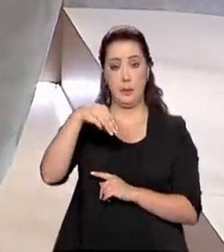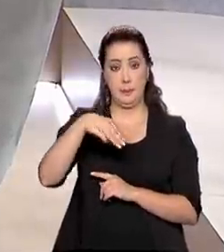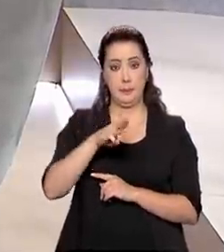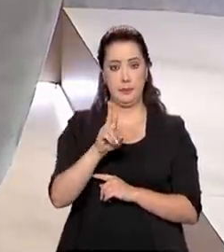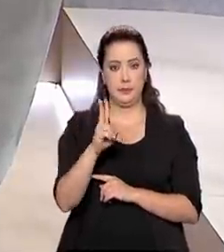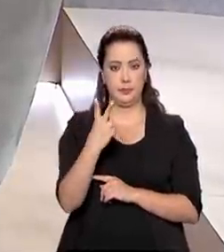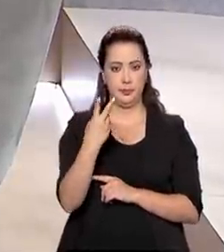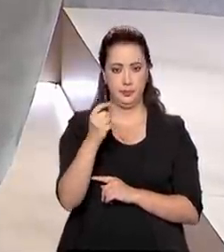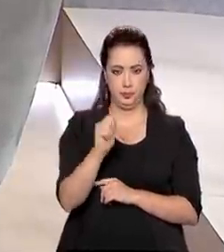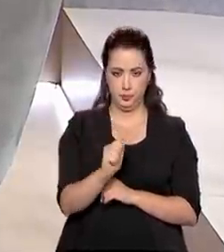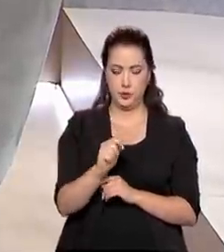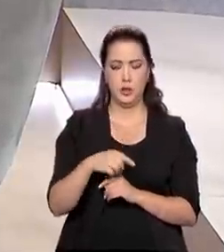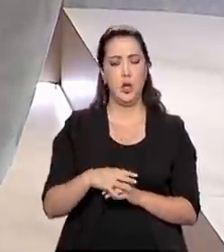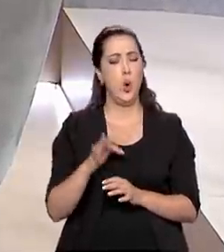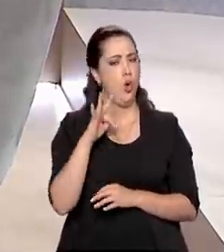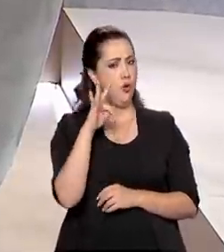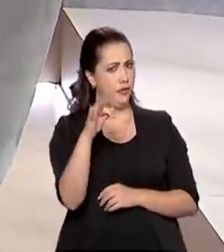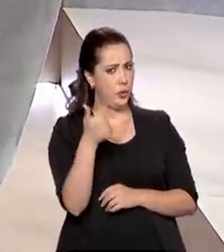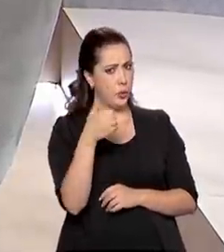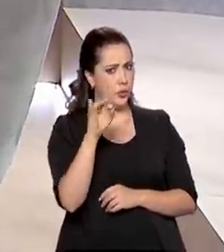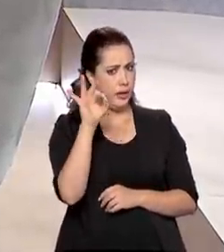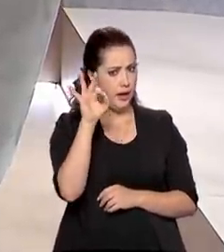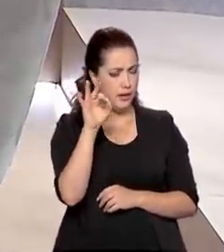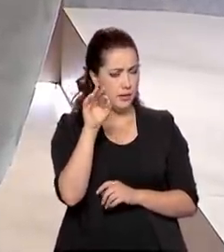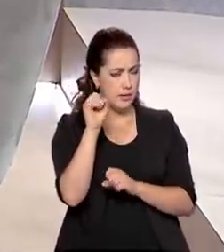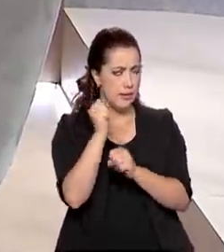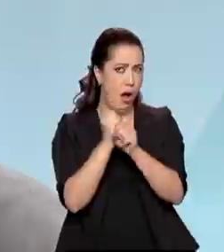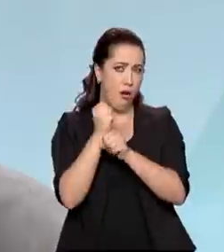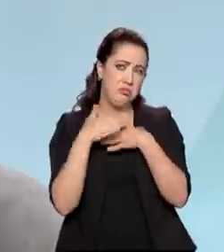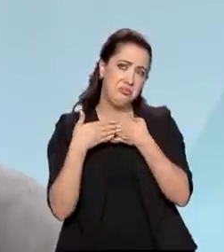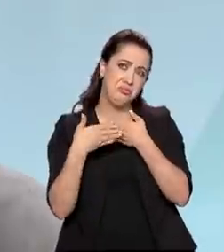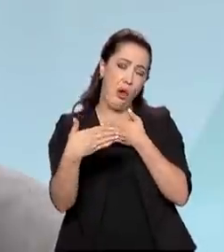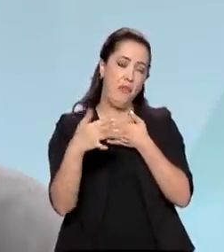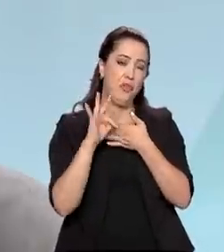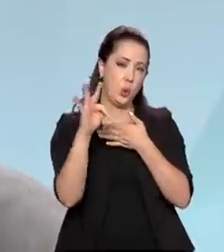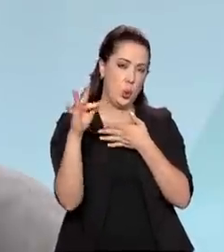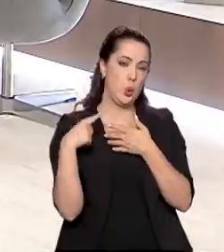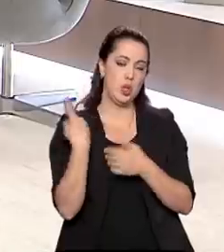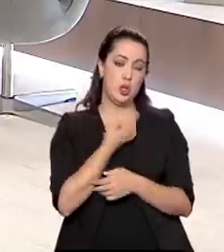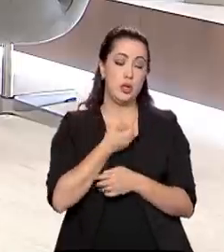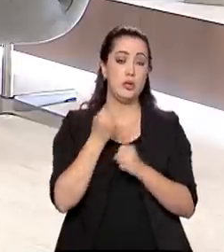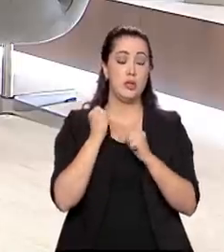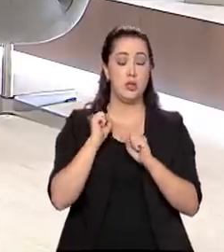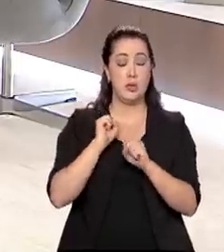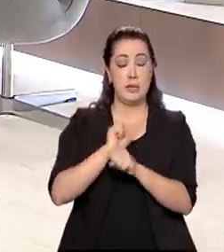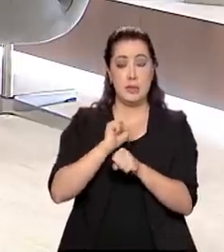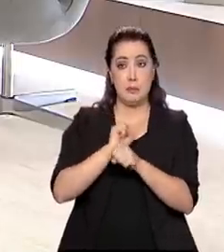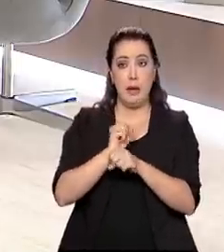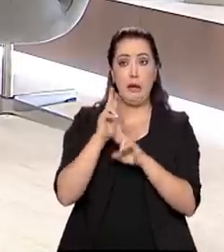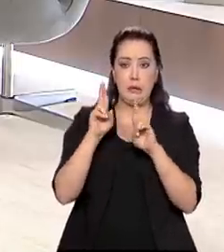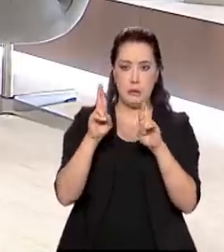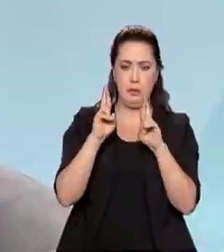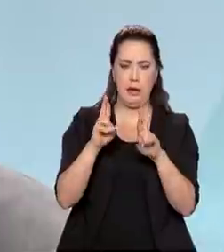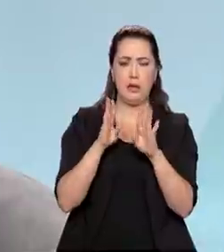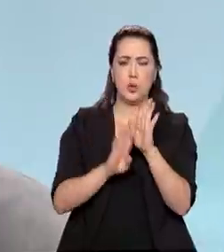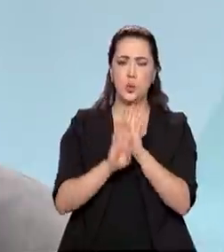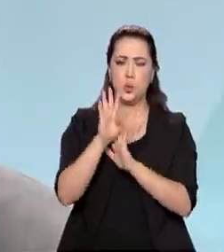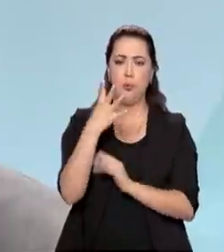10 anos, a gente isso aumente quatro vezes ou até mais, essa capacidade. Então, assim, é uma